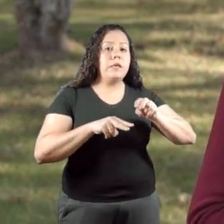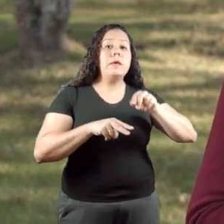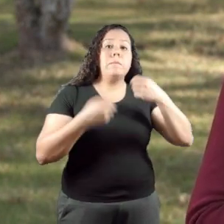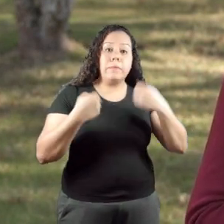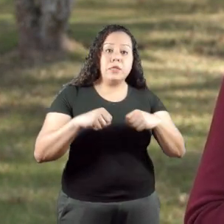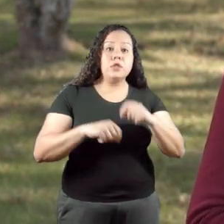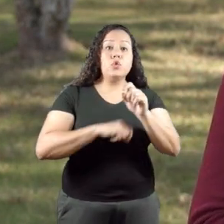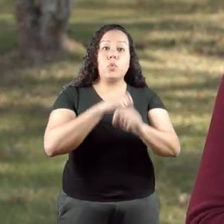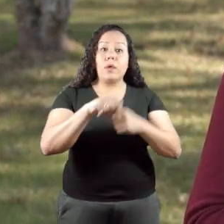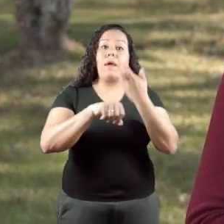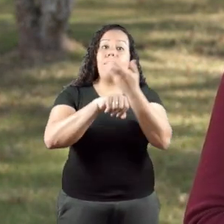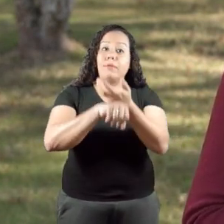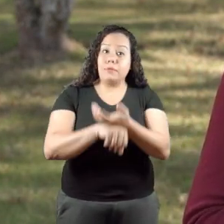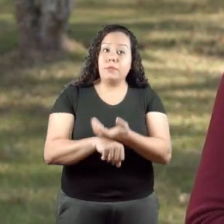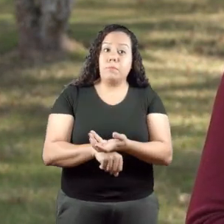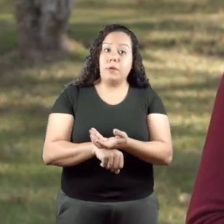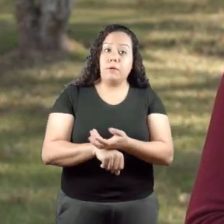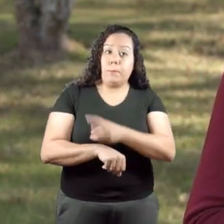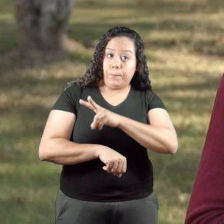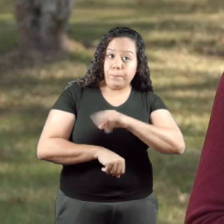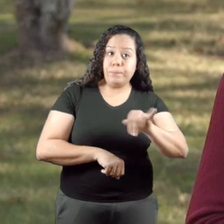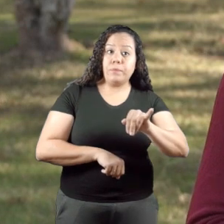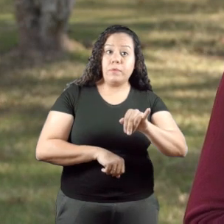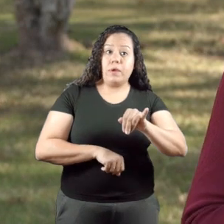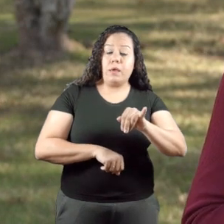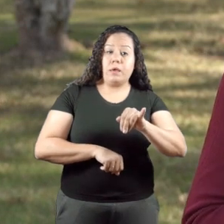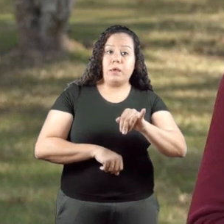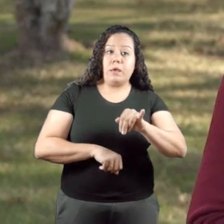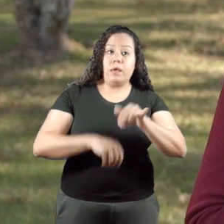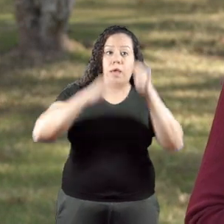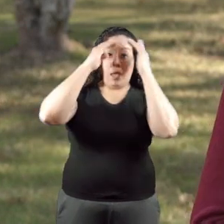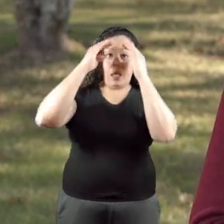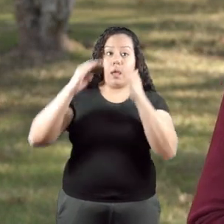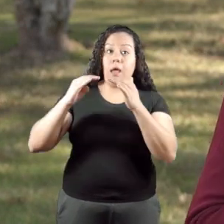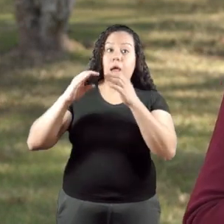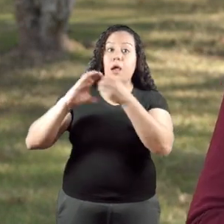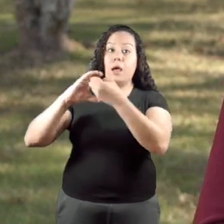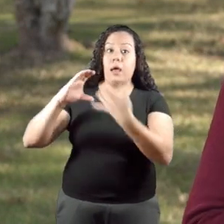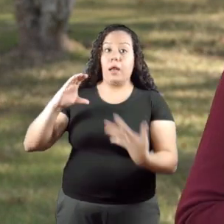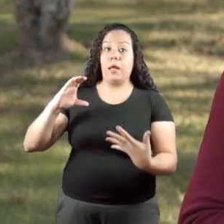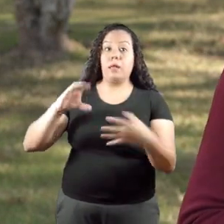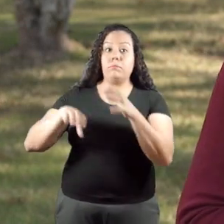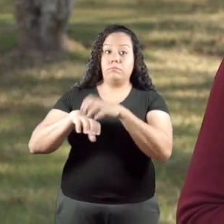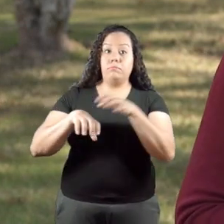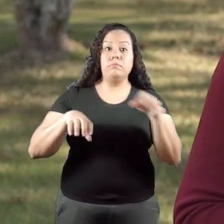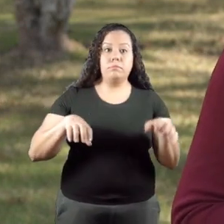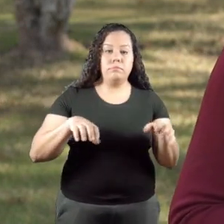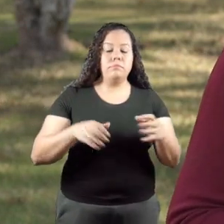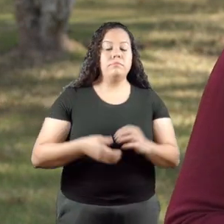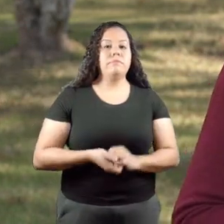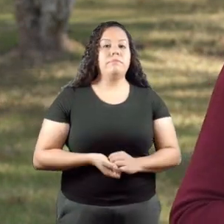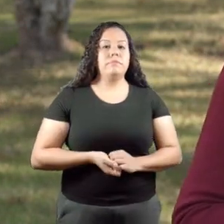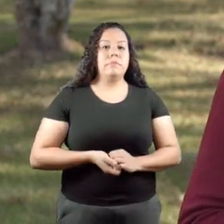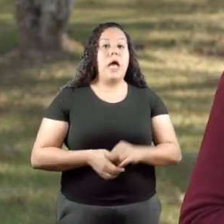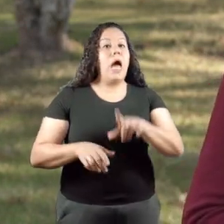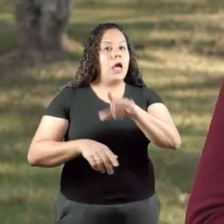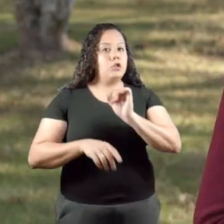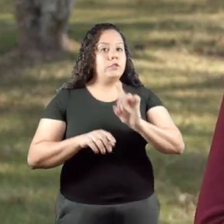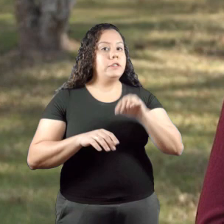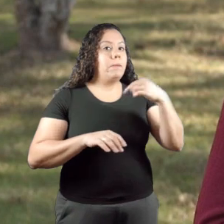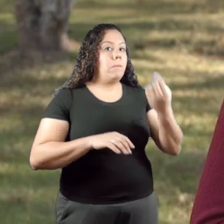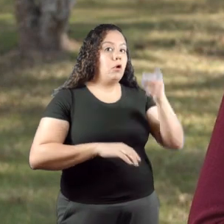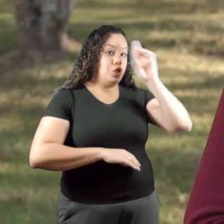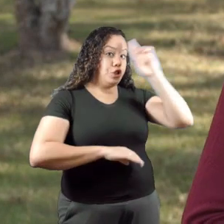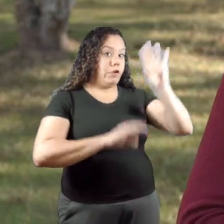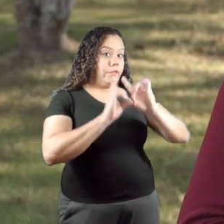que, de fato, sejam disciplinas que atendam às características desse formato de ensino. Depois dessa